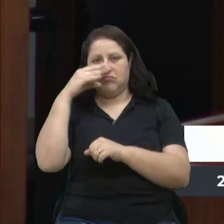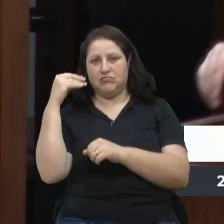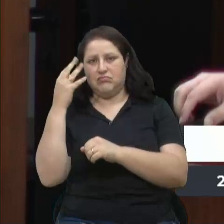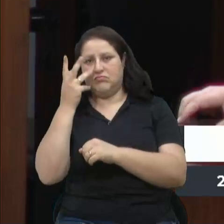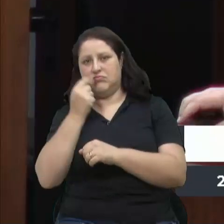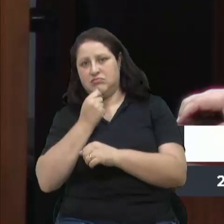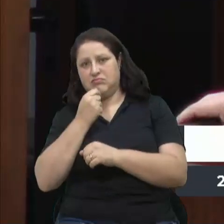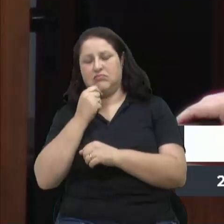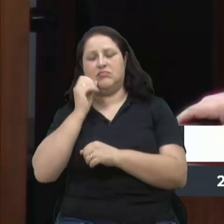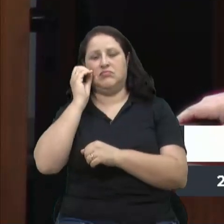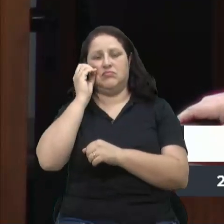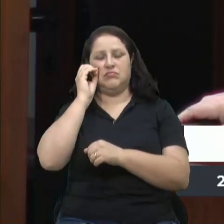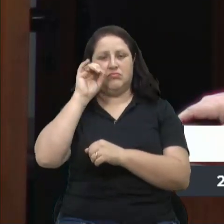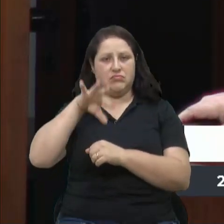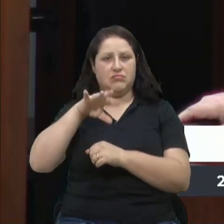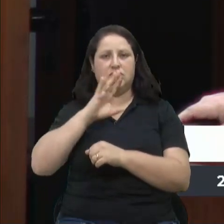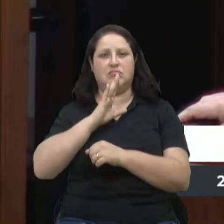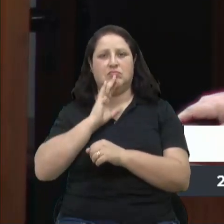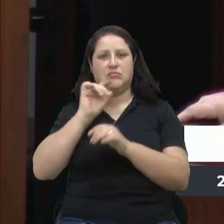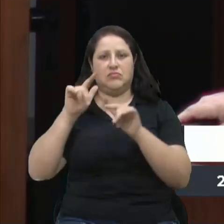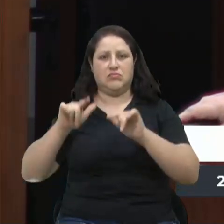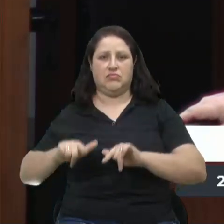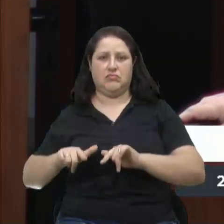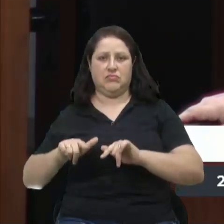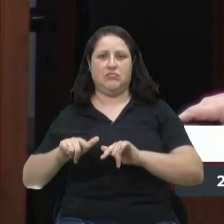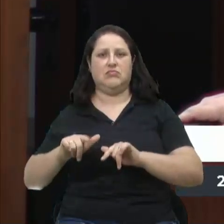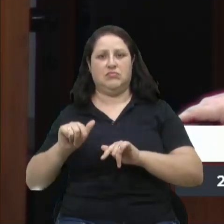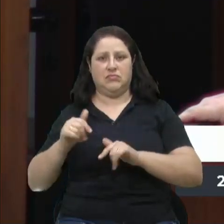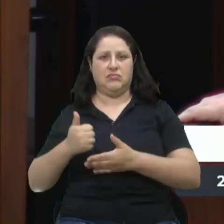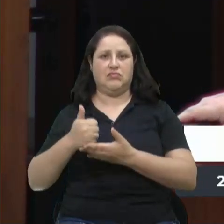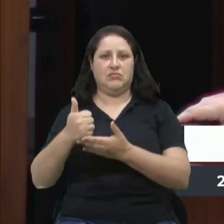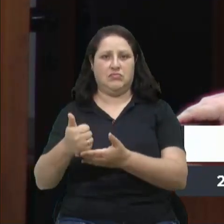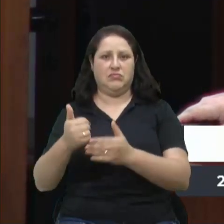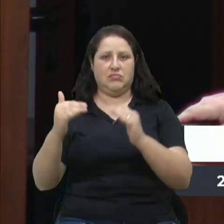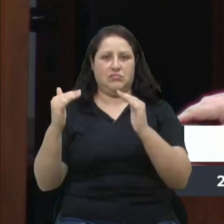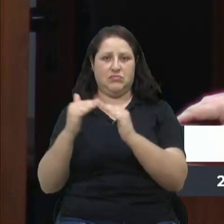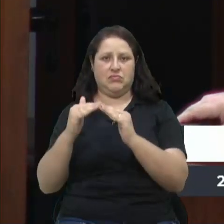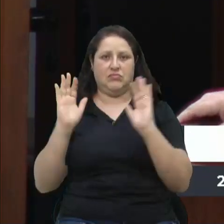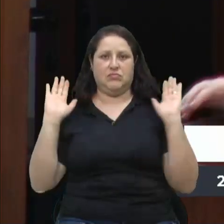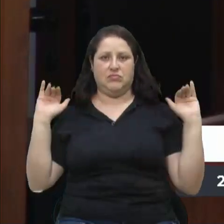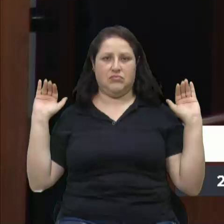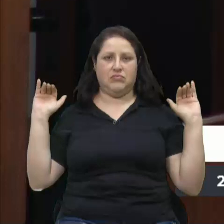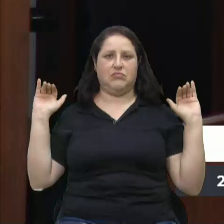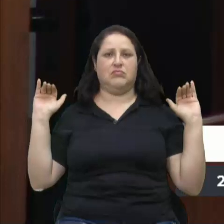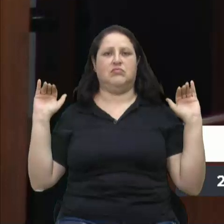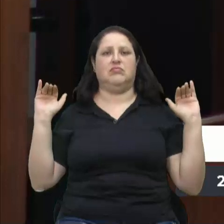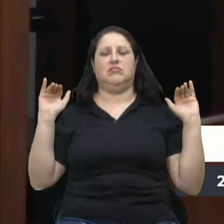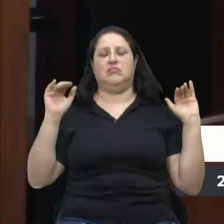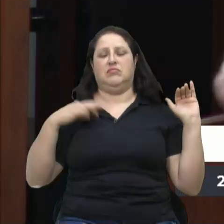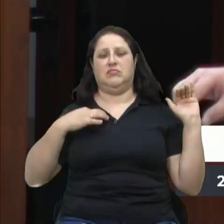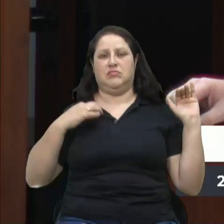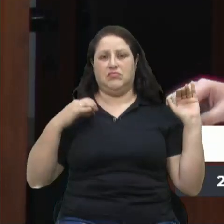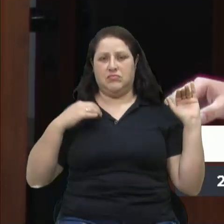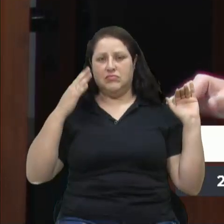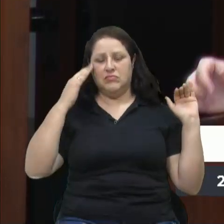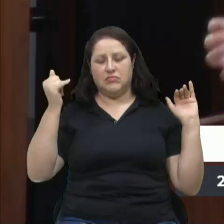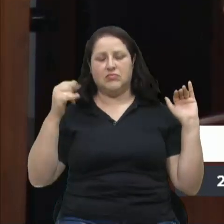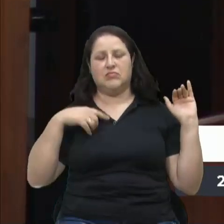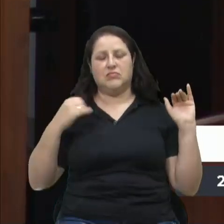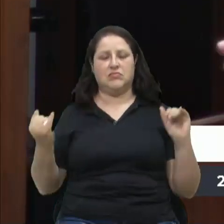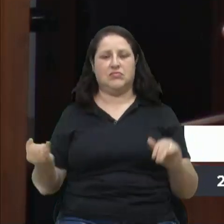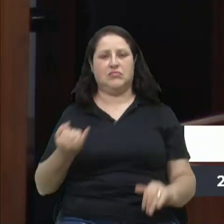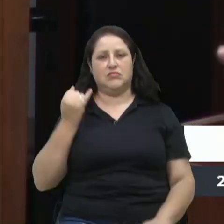Fiuza conhece bem o espaço, é um apoiador também da Casa dos Voluntários e sabe a importância que tem, né, vereador Fiuza?